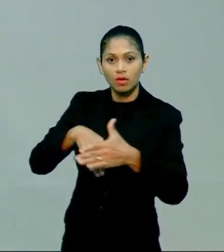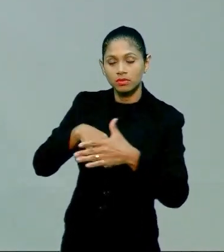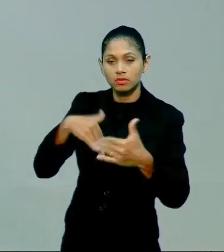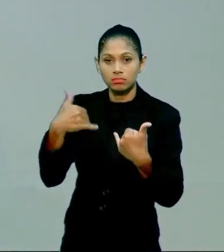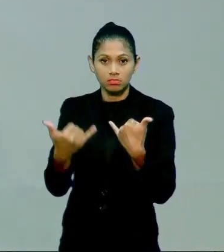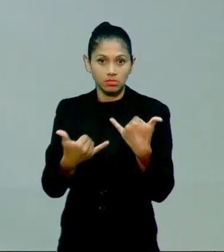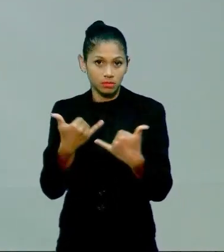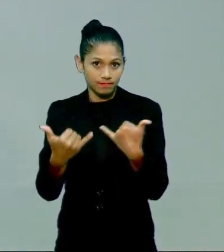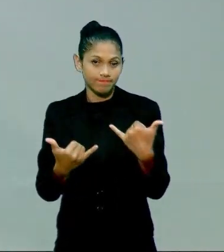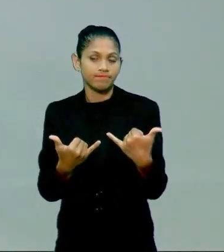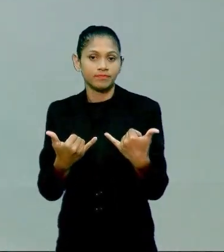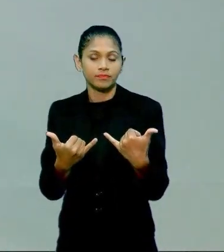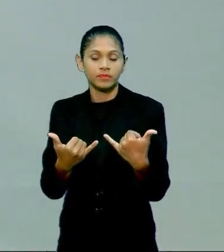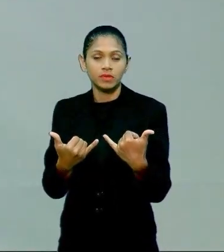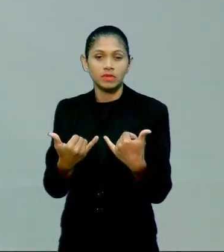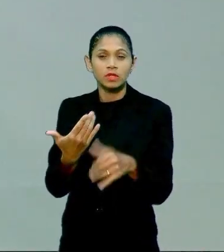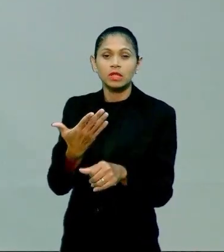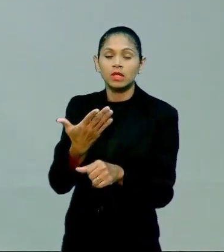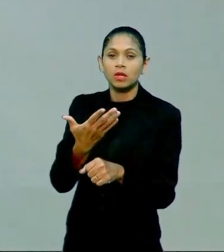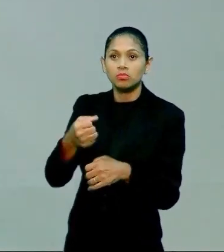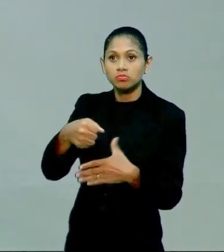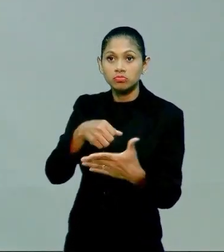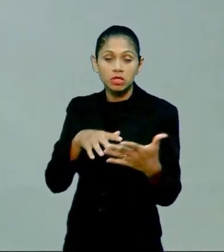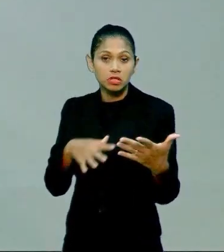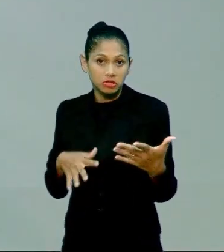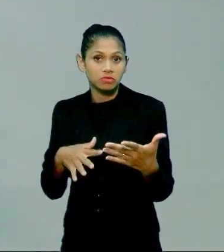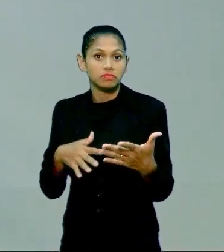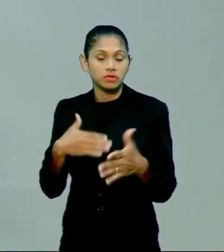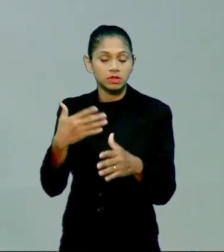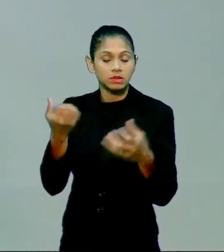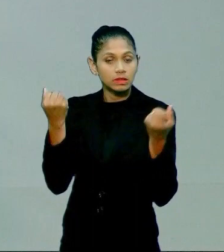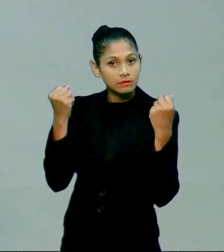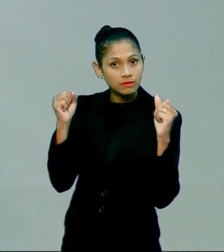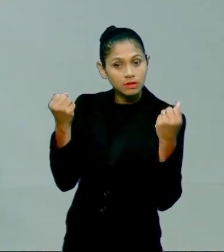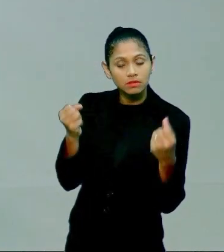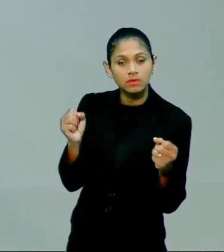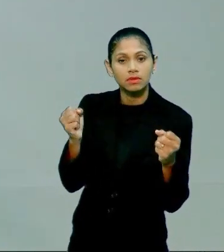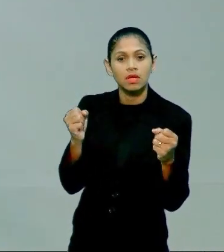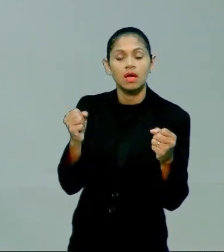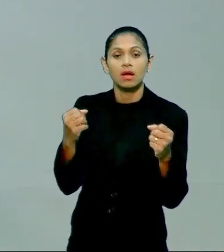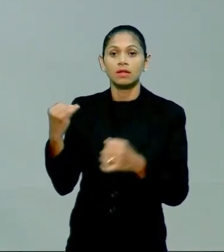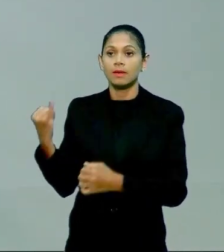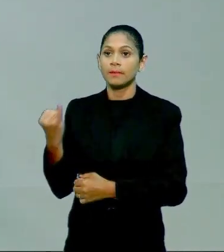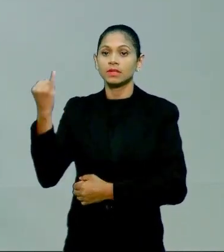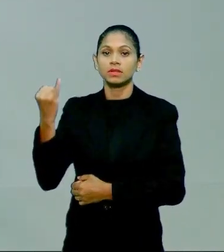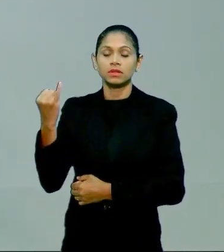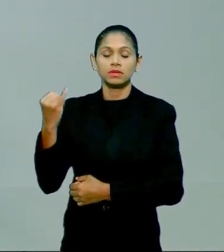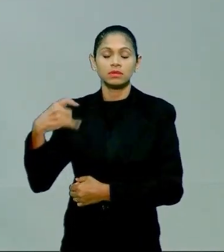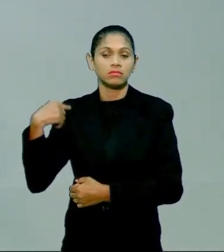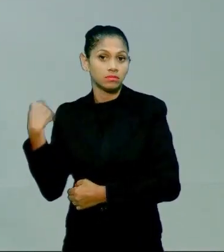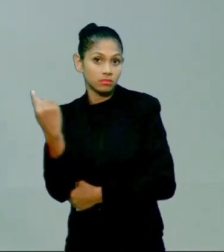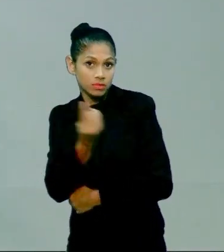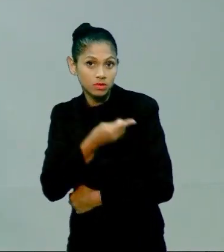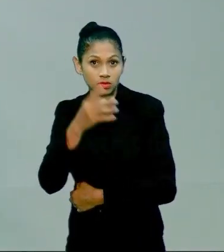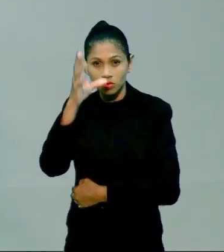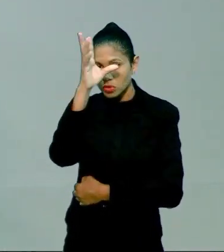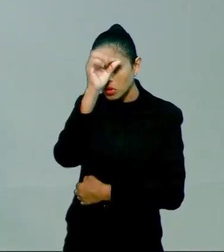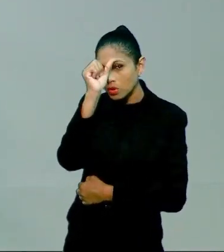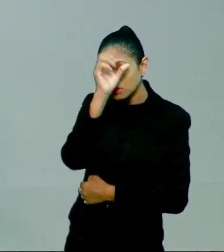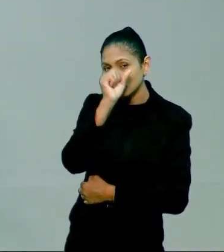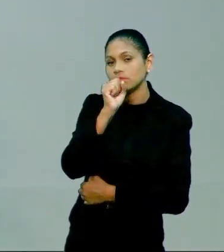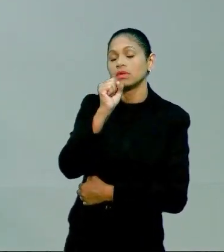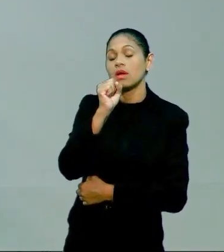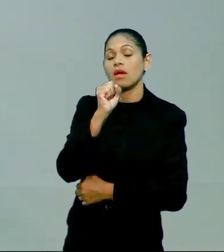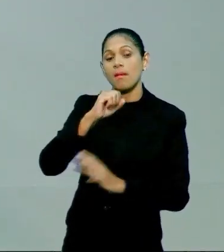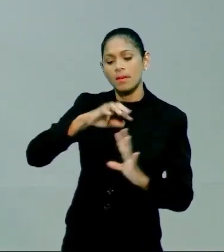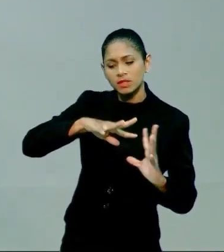atividades que são inerentes para o nosso desenvolvimento, para o nosso aprendizado, mas que, de forma geral, elas